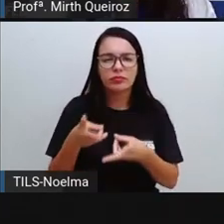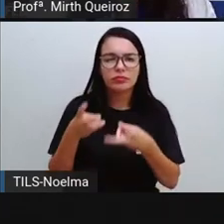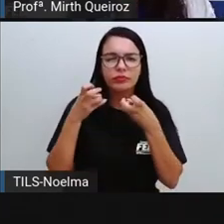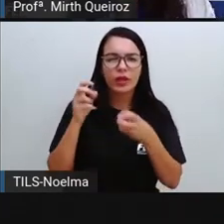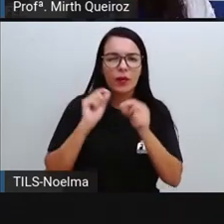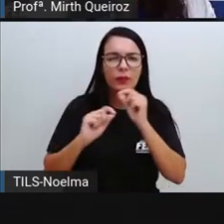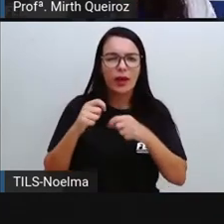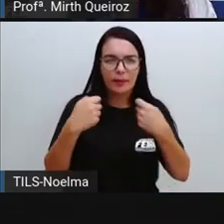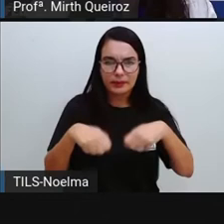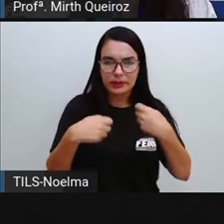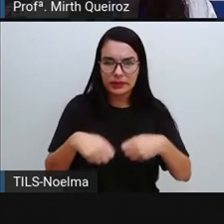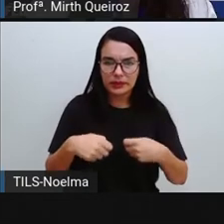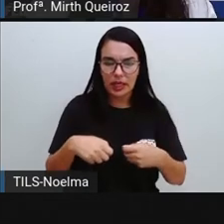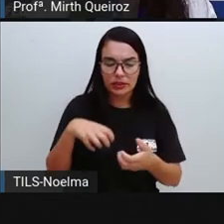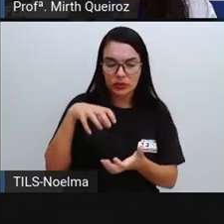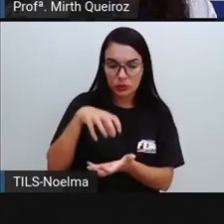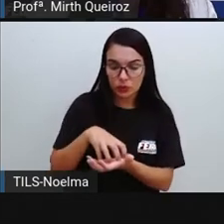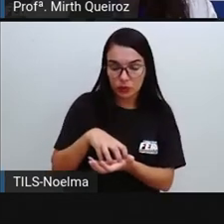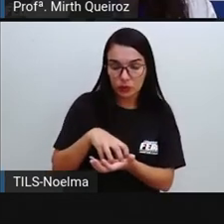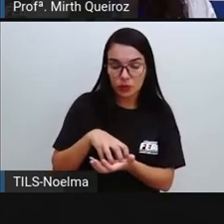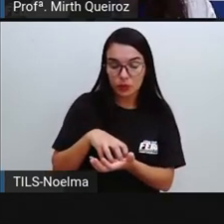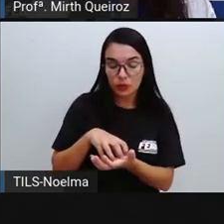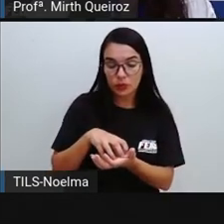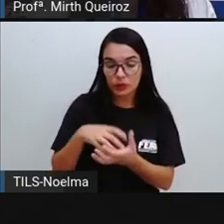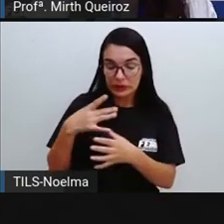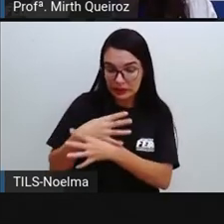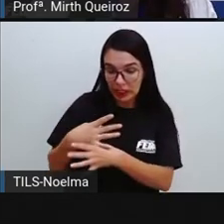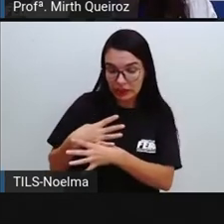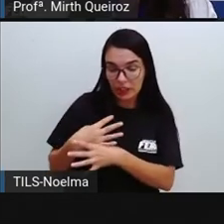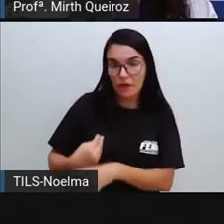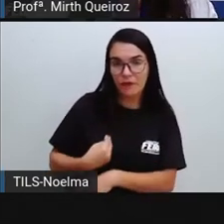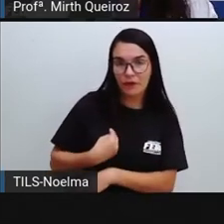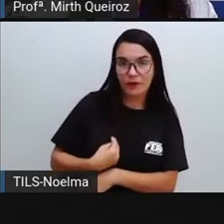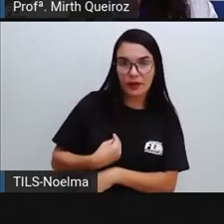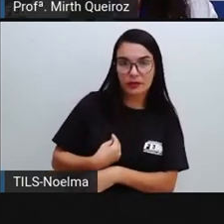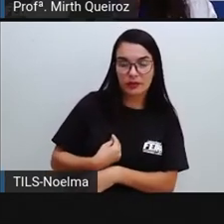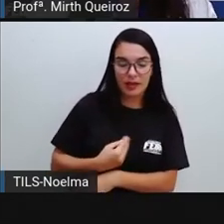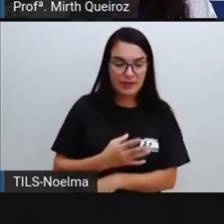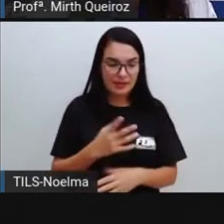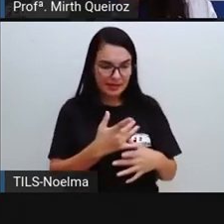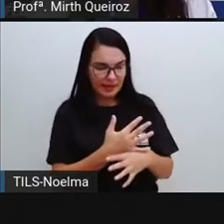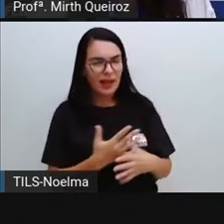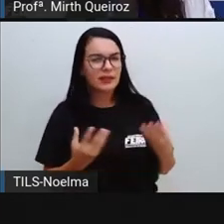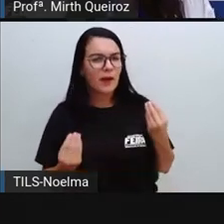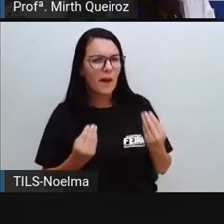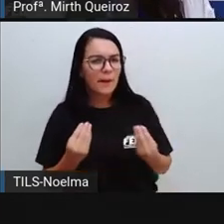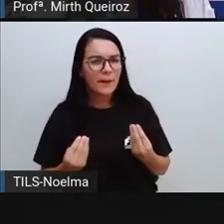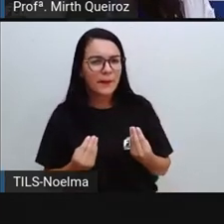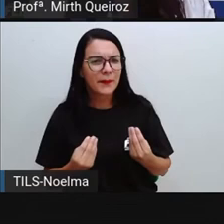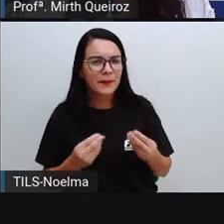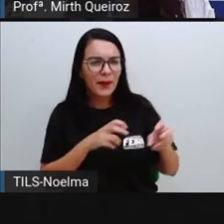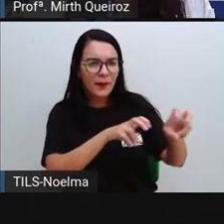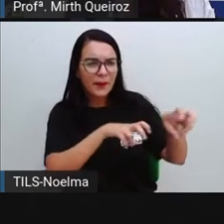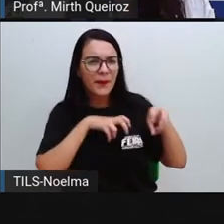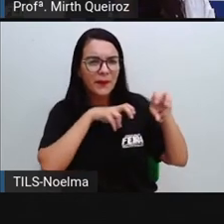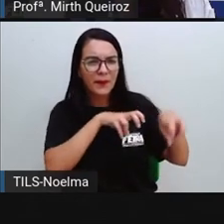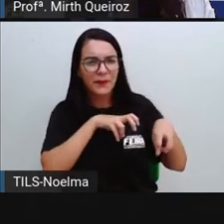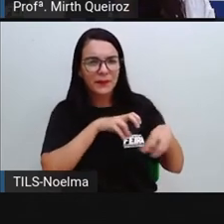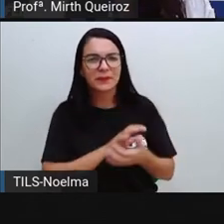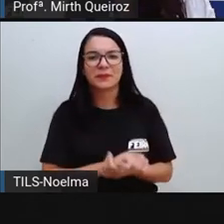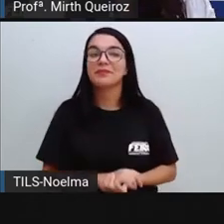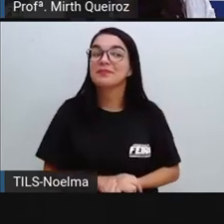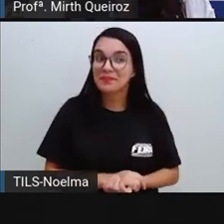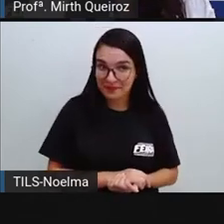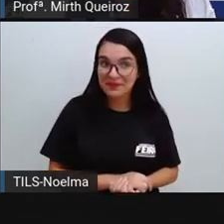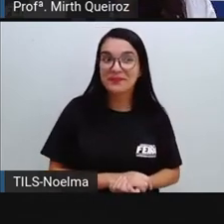cidade do campo vivendo na cidade? A gente vê que o campo precisa de alguns elementos industrializados